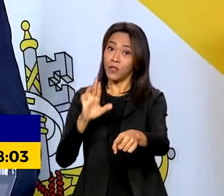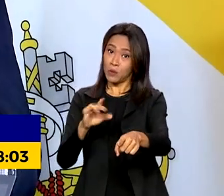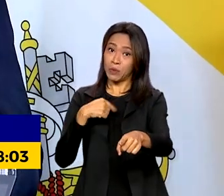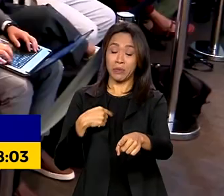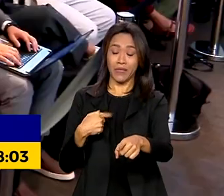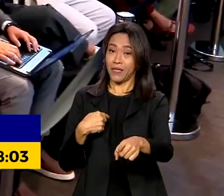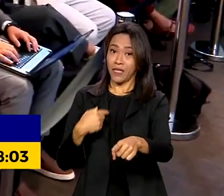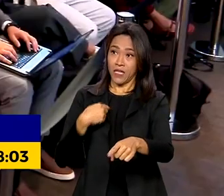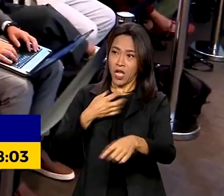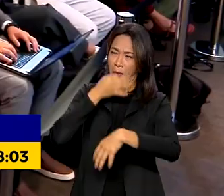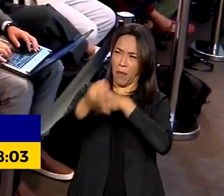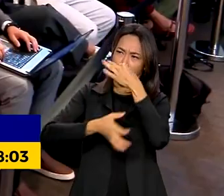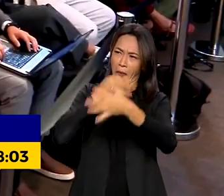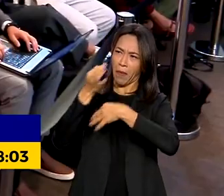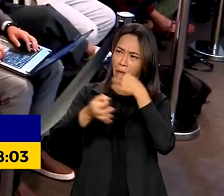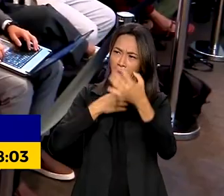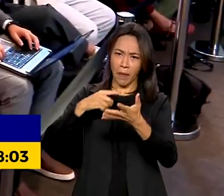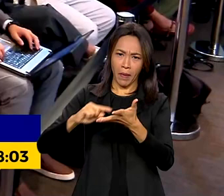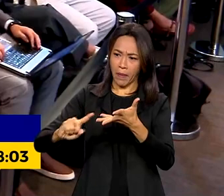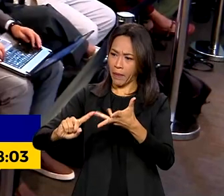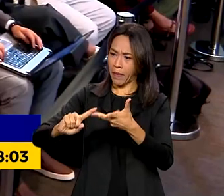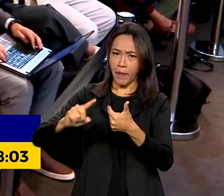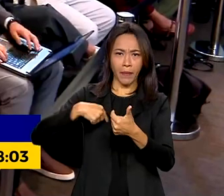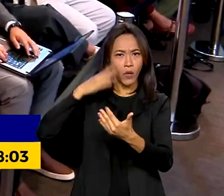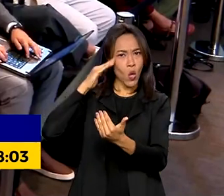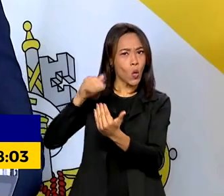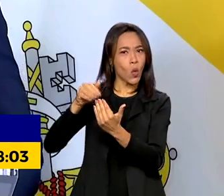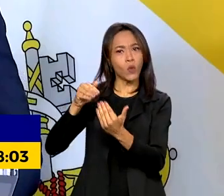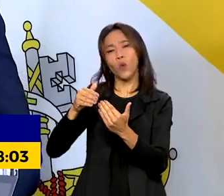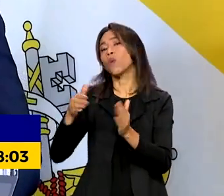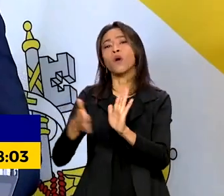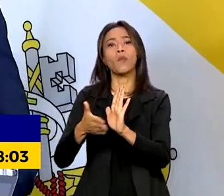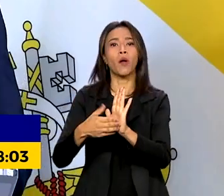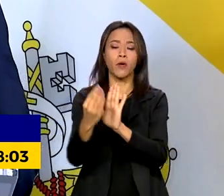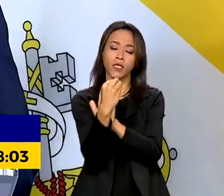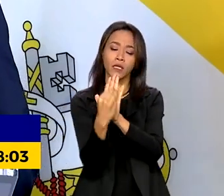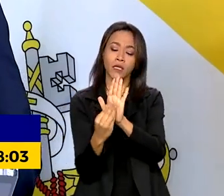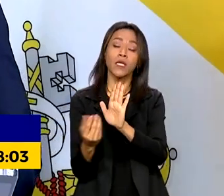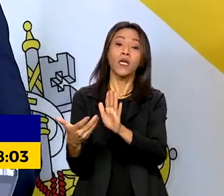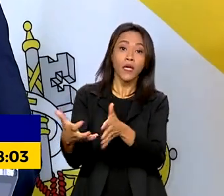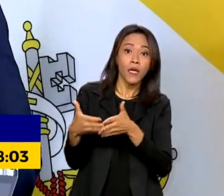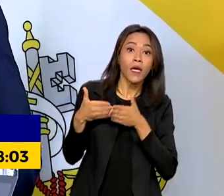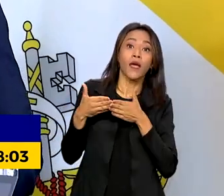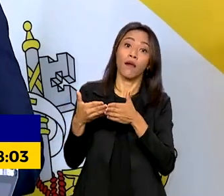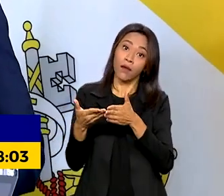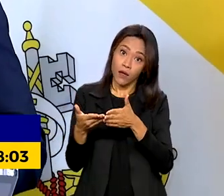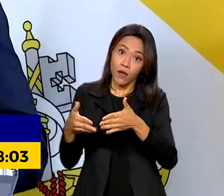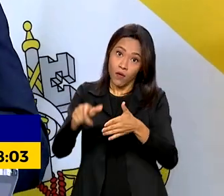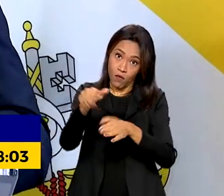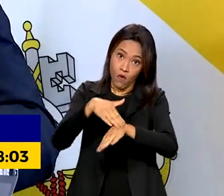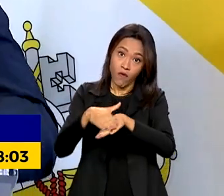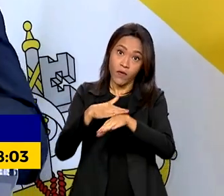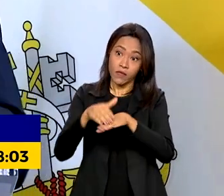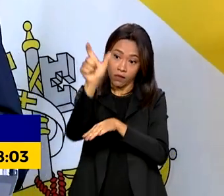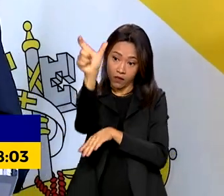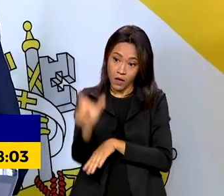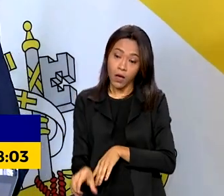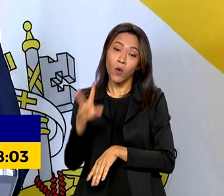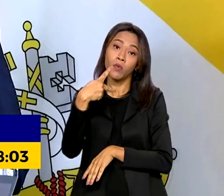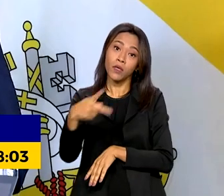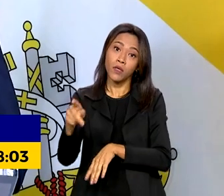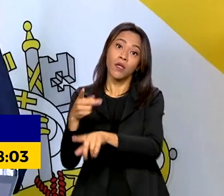impostas e quer contar com o apoio do presidente Emmanuel Macron na interlocução com a União Europeia. Eles colocam